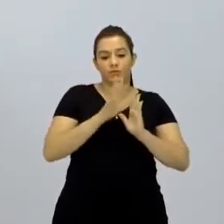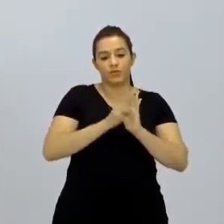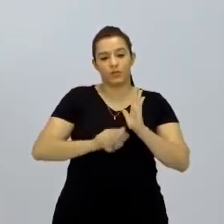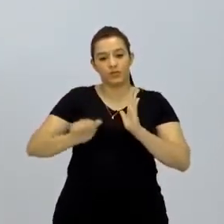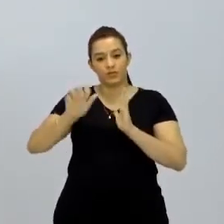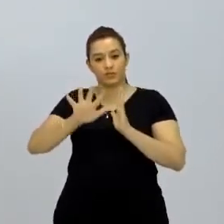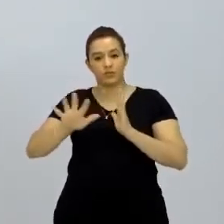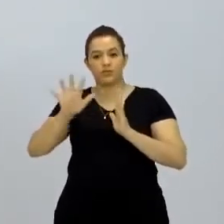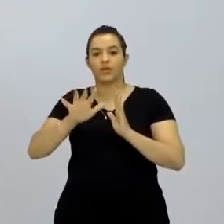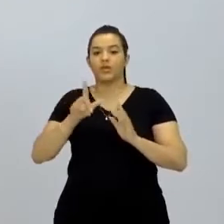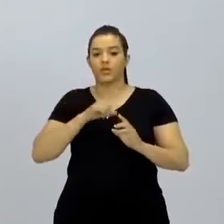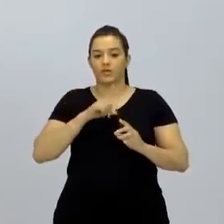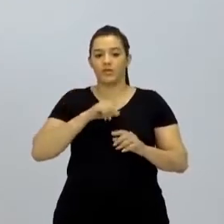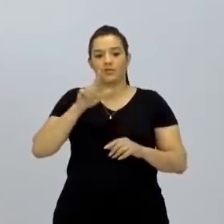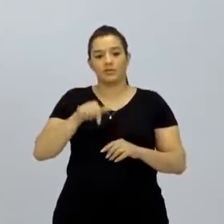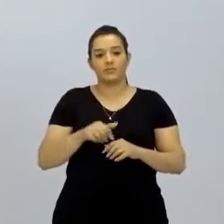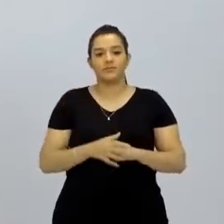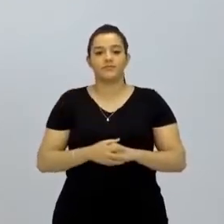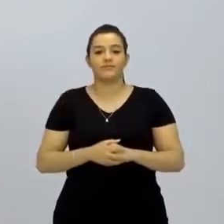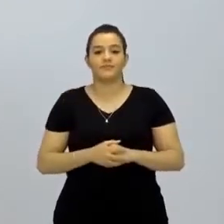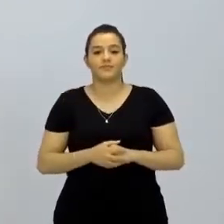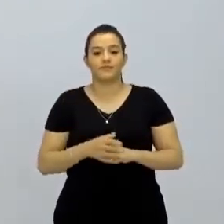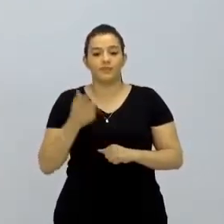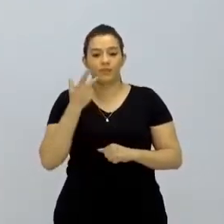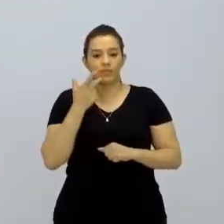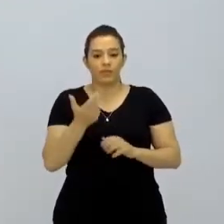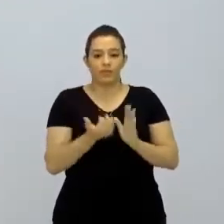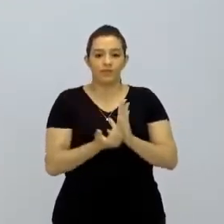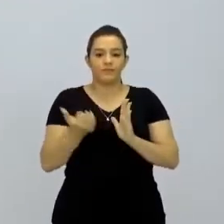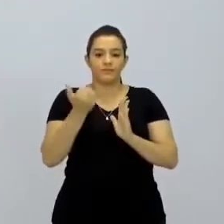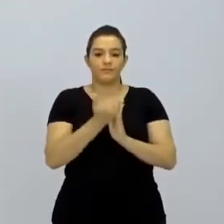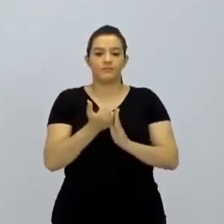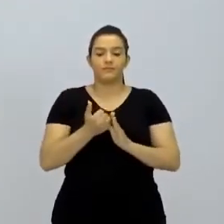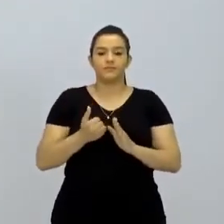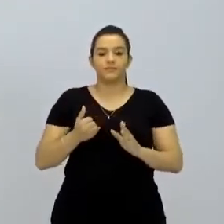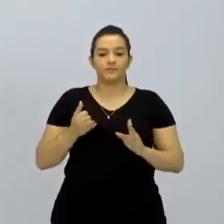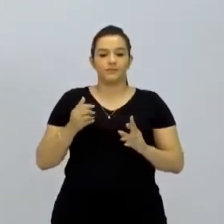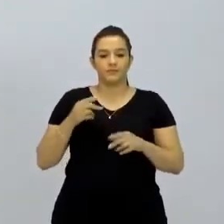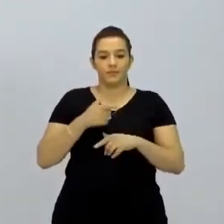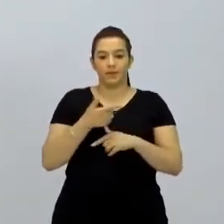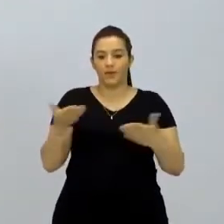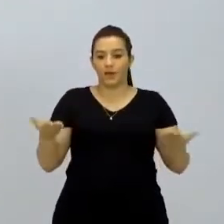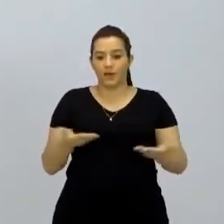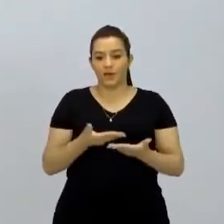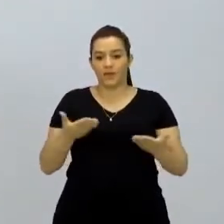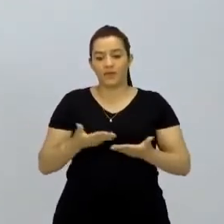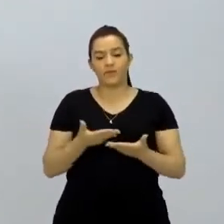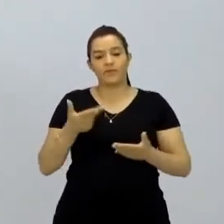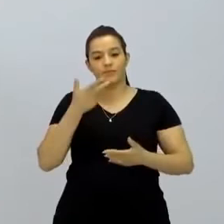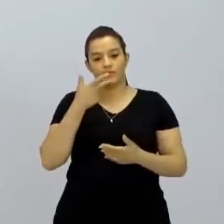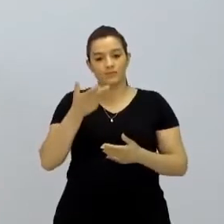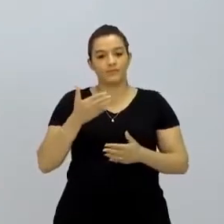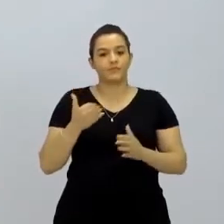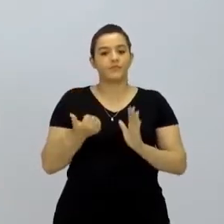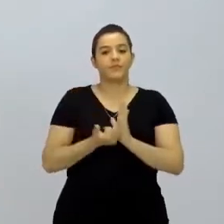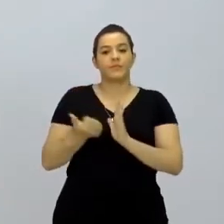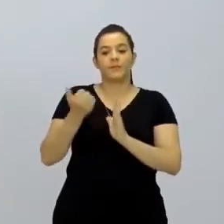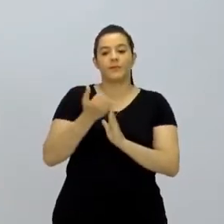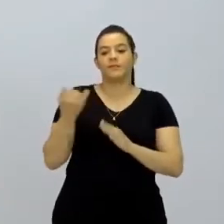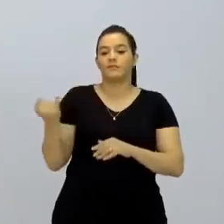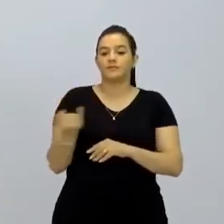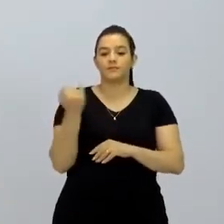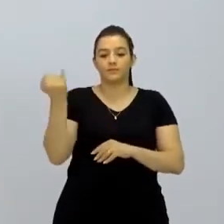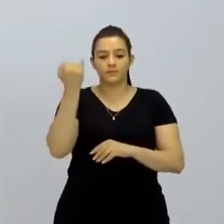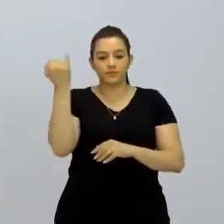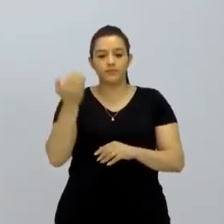é essa questão, mas alguma coisa que apareceu, que eu queria acrescentar, professor, nesse contexto, porque nós vamos falar sobre isso e a importância que